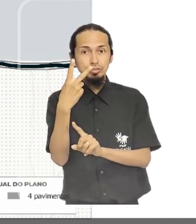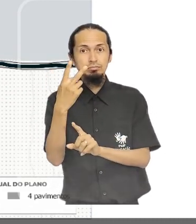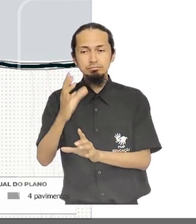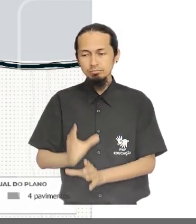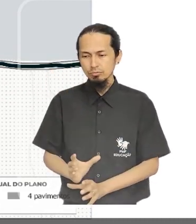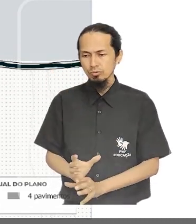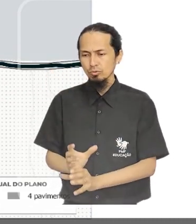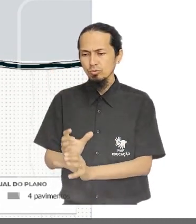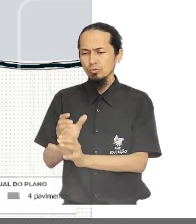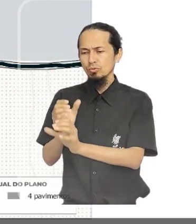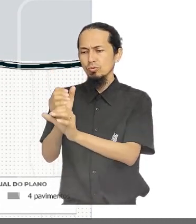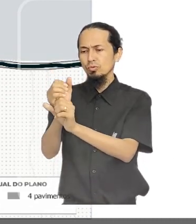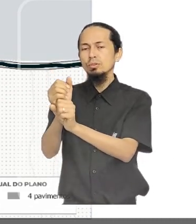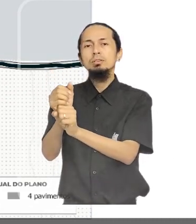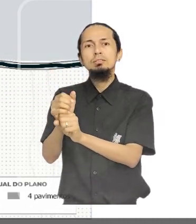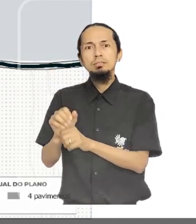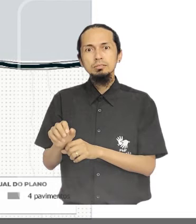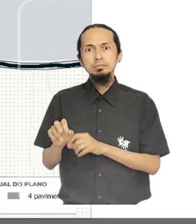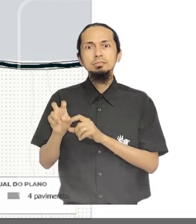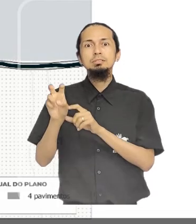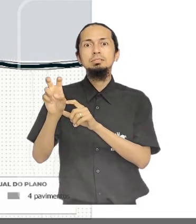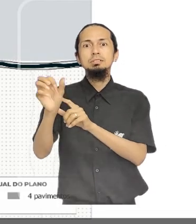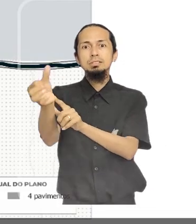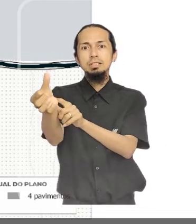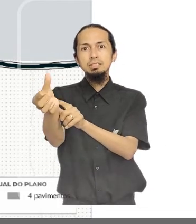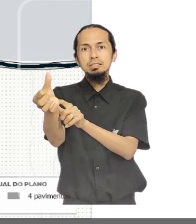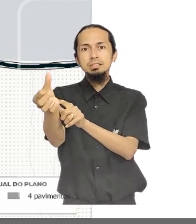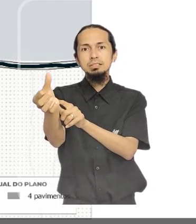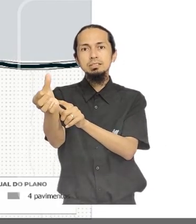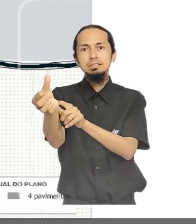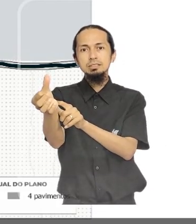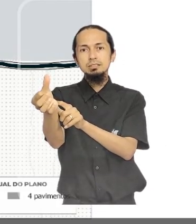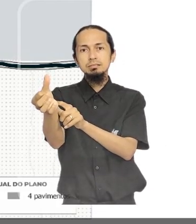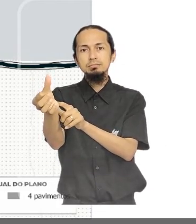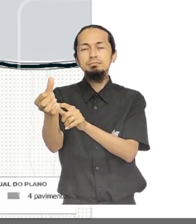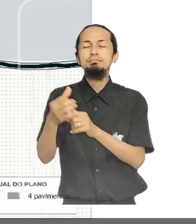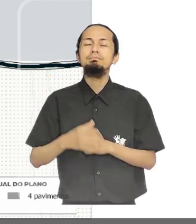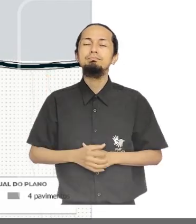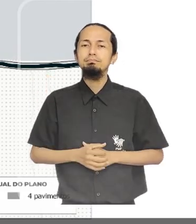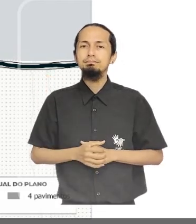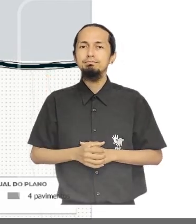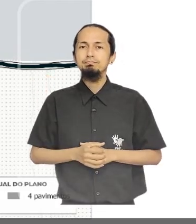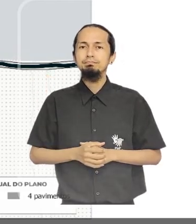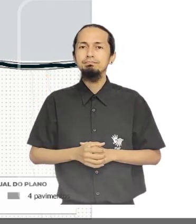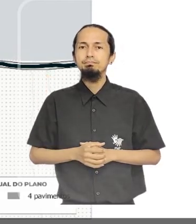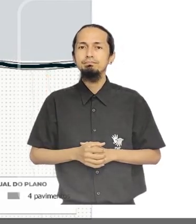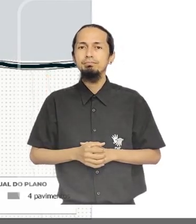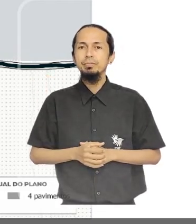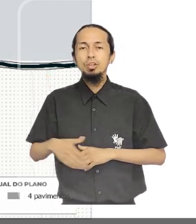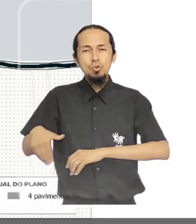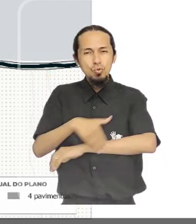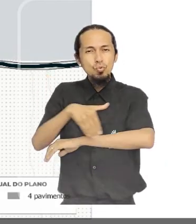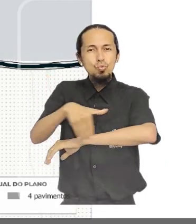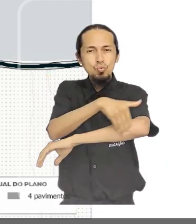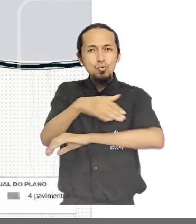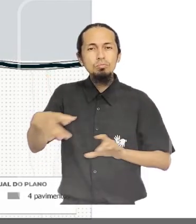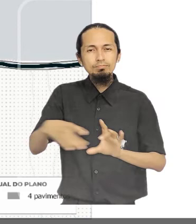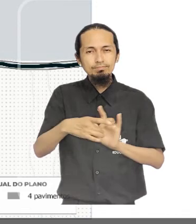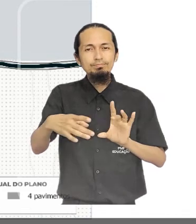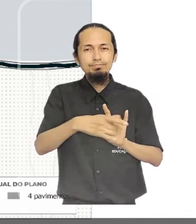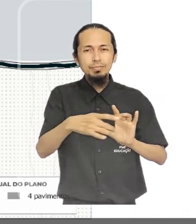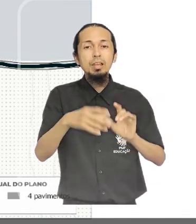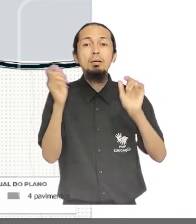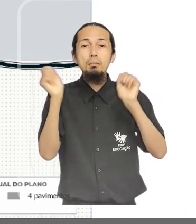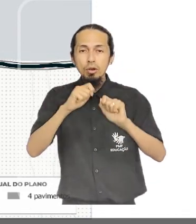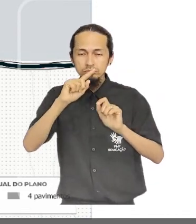dois pavimentos, mediante outorga onerosa, totalizando a altura máxima de seis pavimentos com os incentivos. Vias